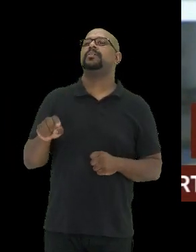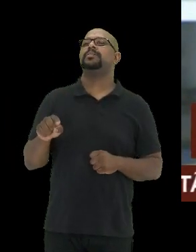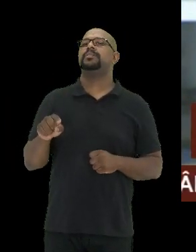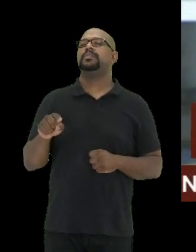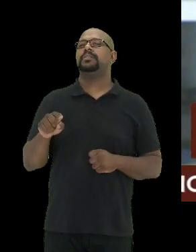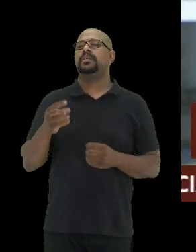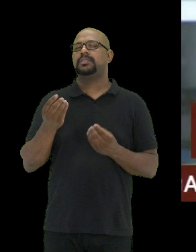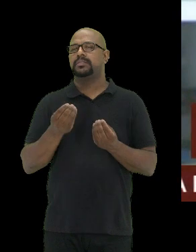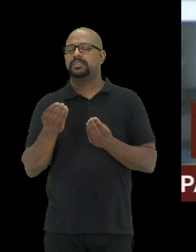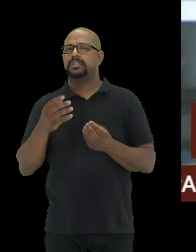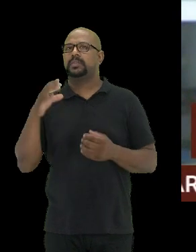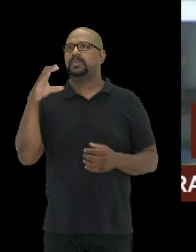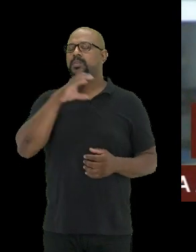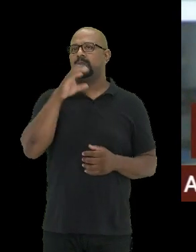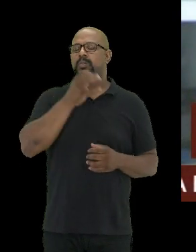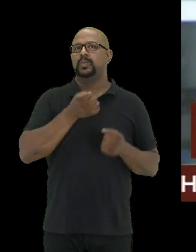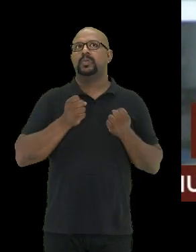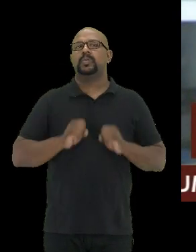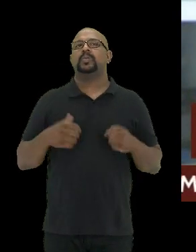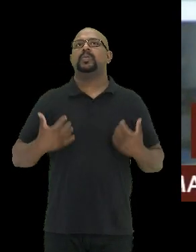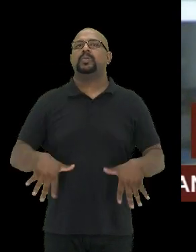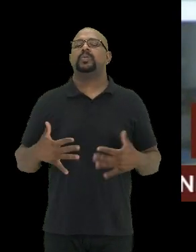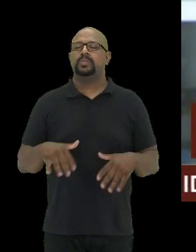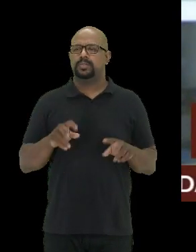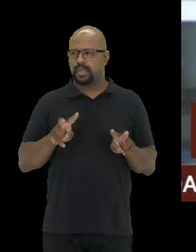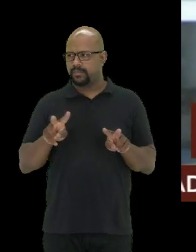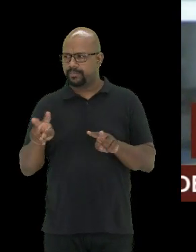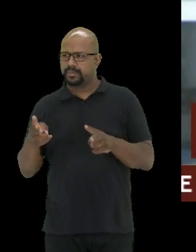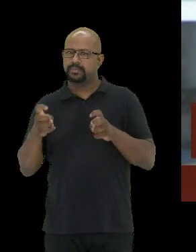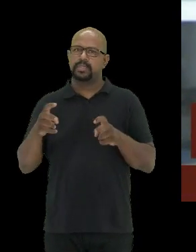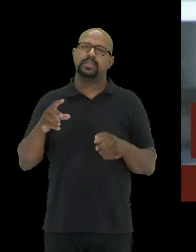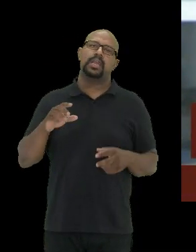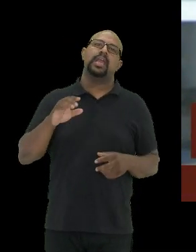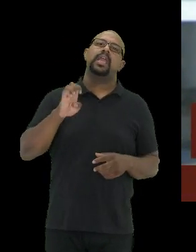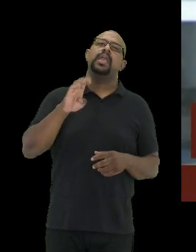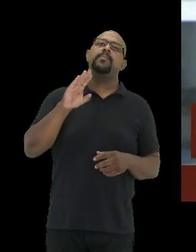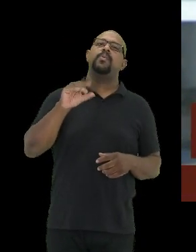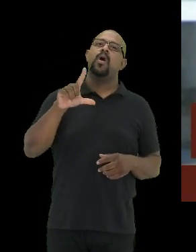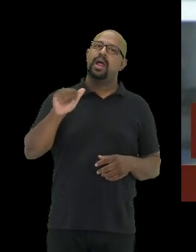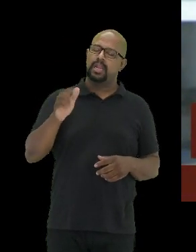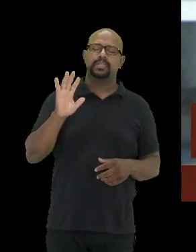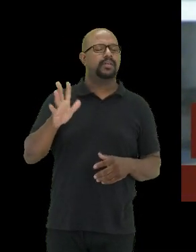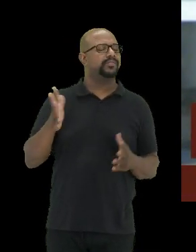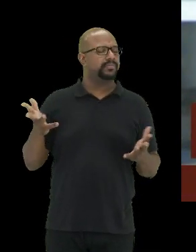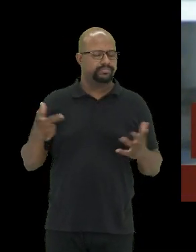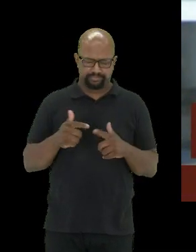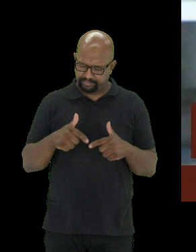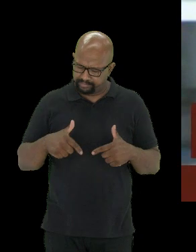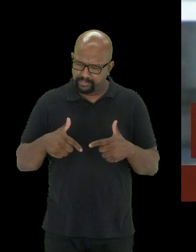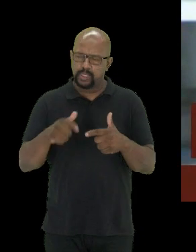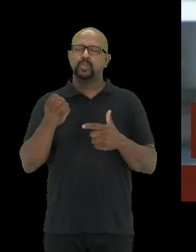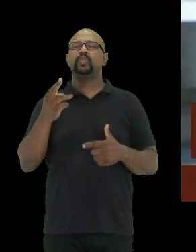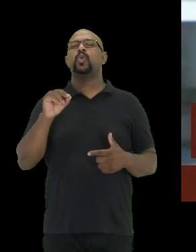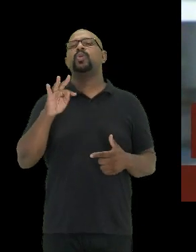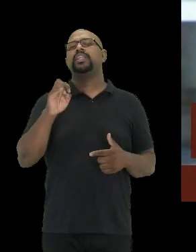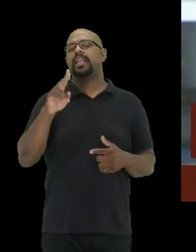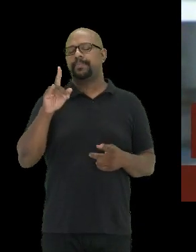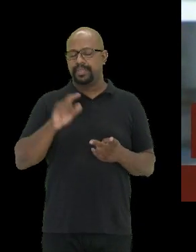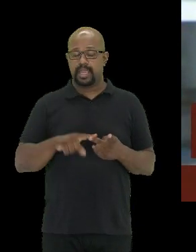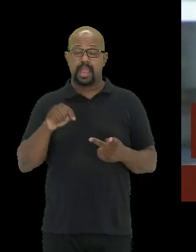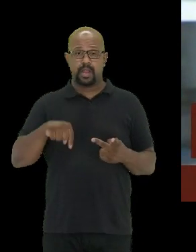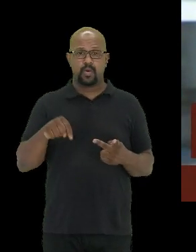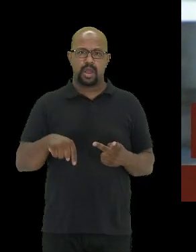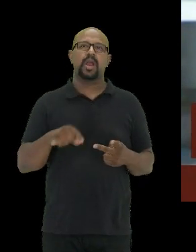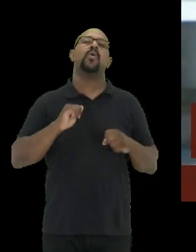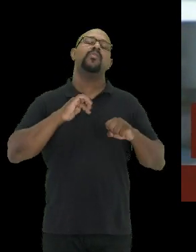zoonoses emergentes e emergentes que nós estamos observando, seja o ebola, que já foi muito bem aplicado à soroterapia, seja agora a